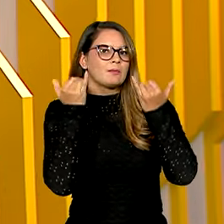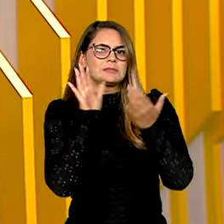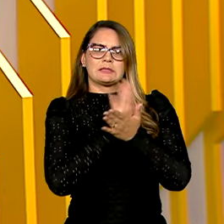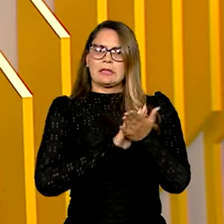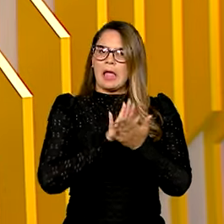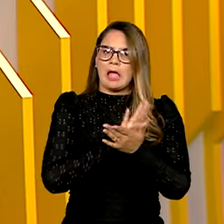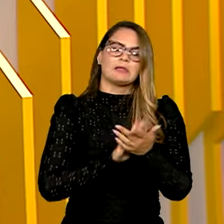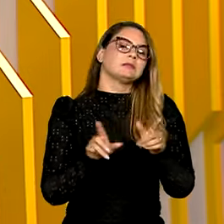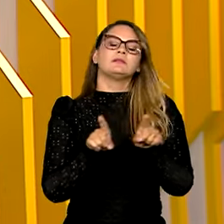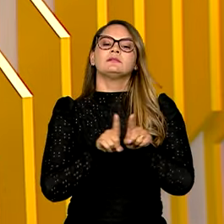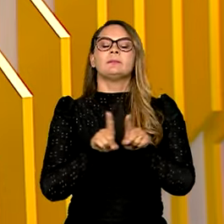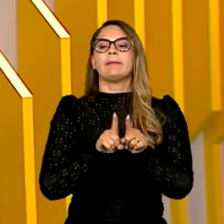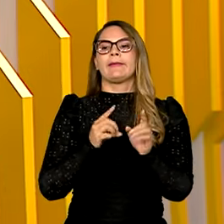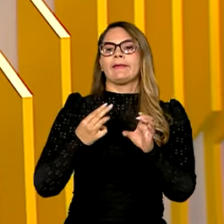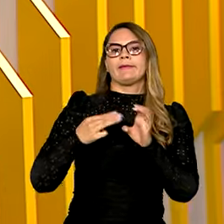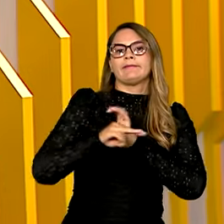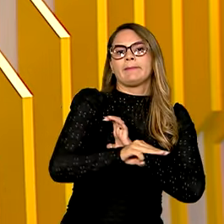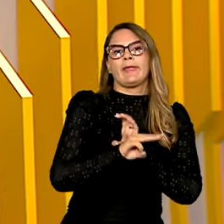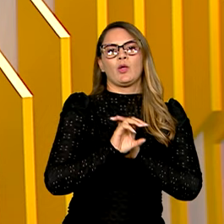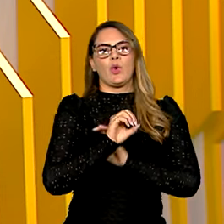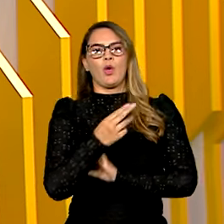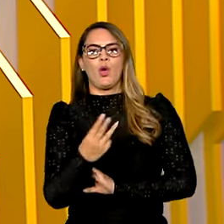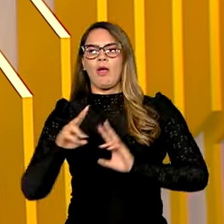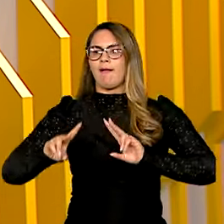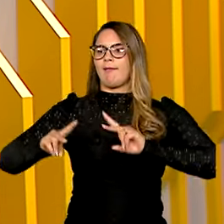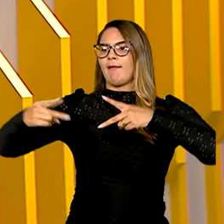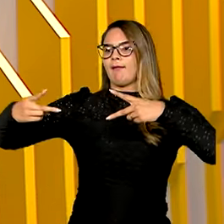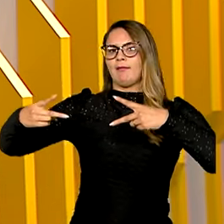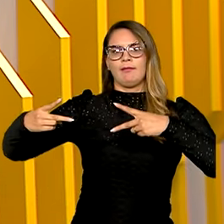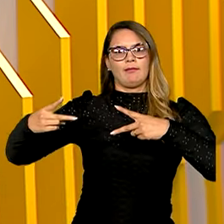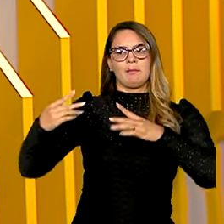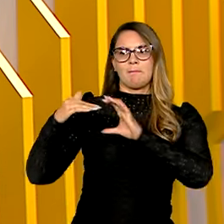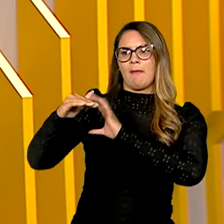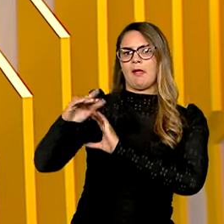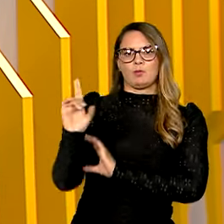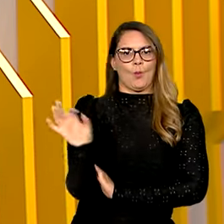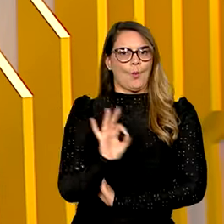e também não envia e-mails ou links de acesso à plataforma.